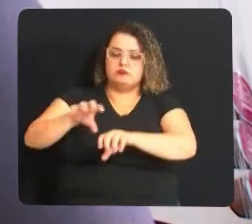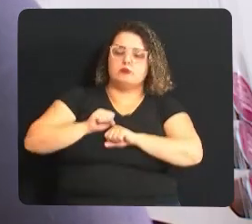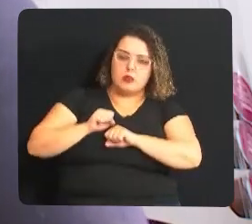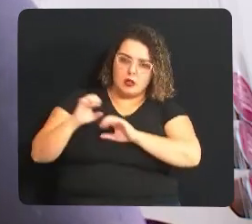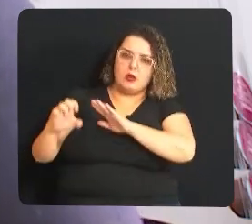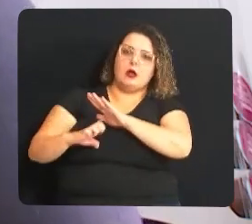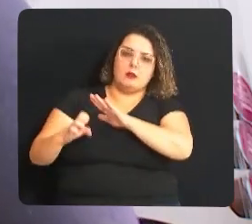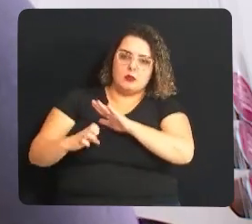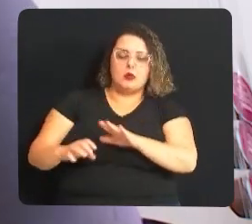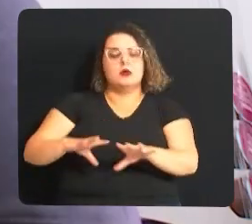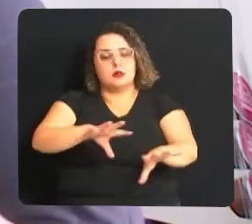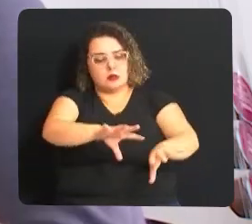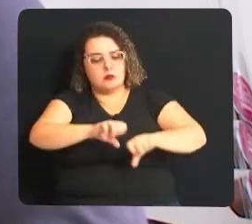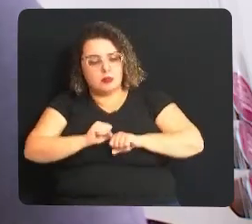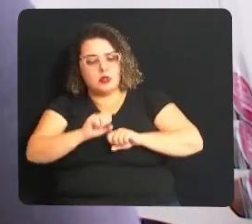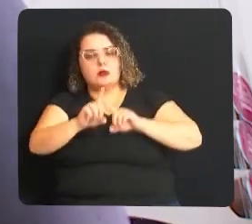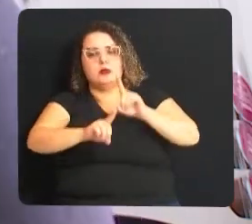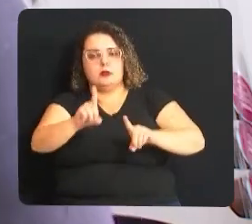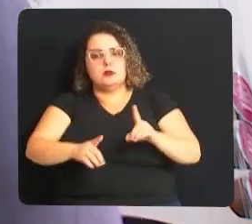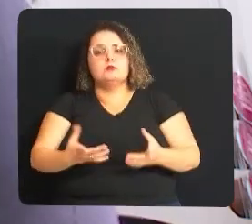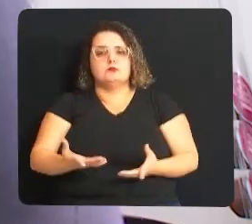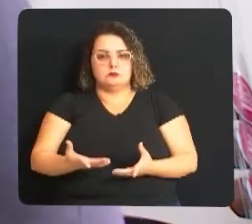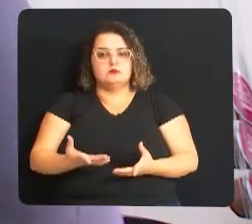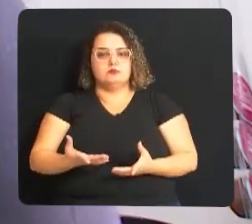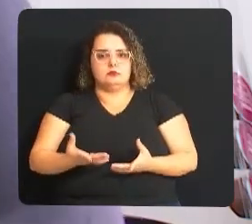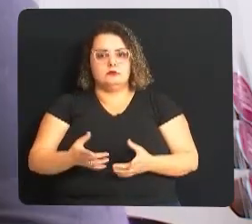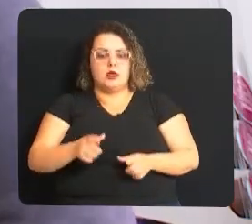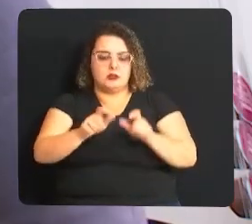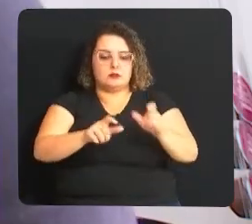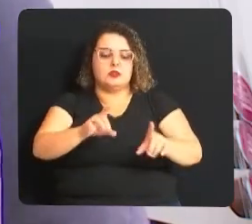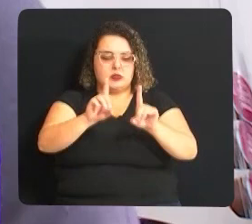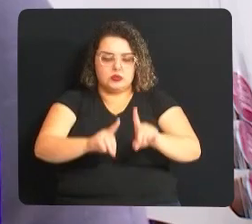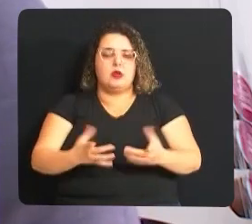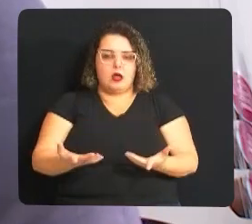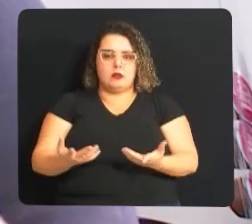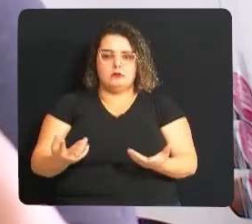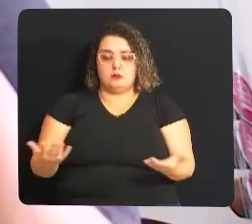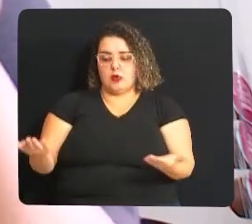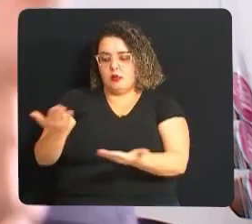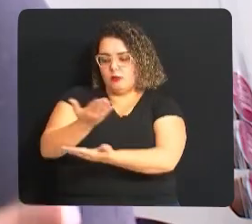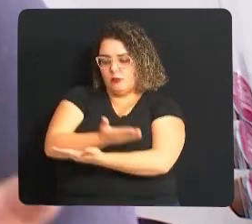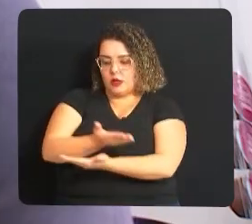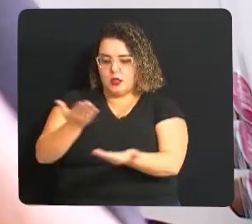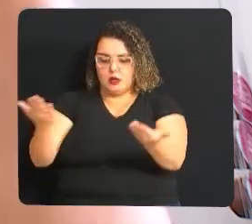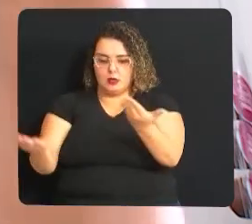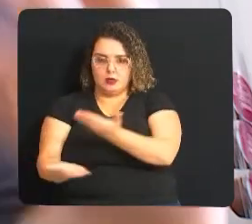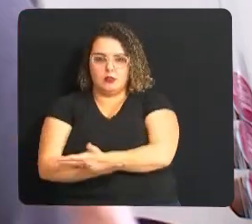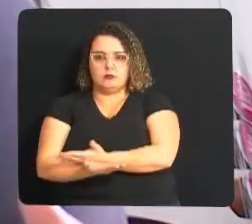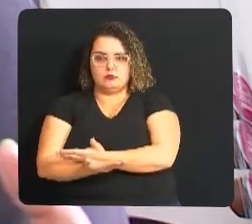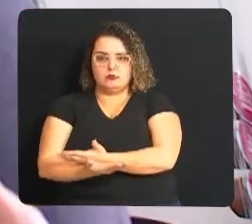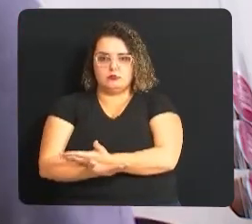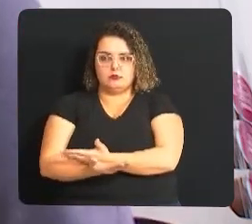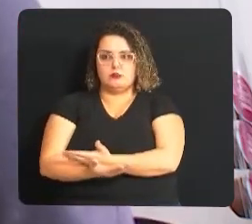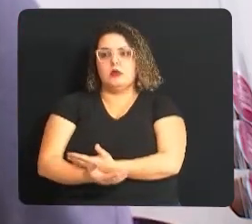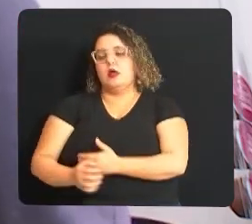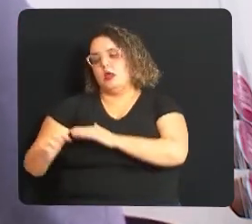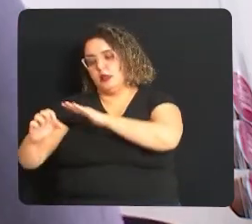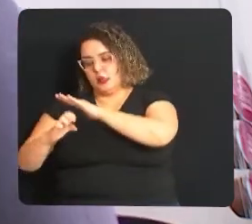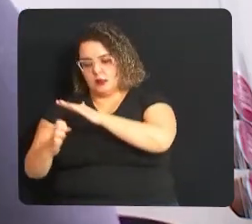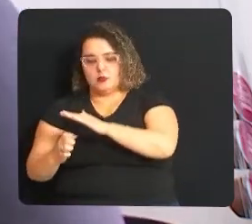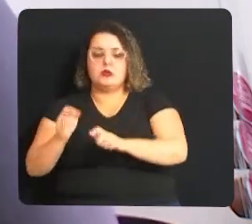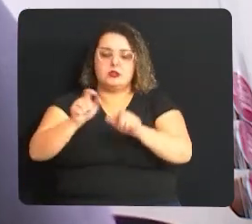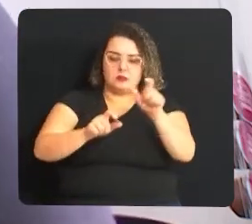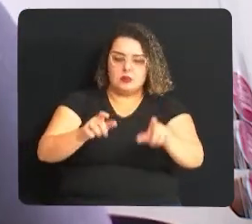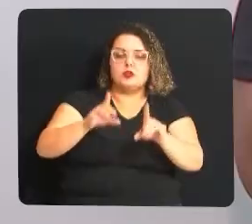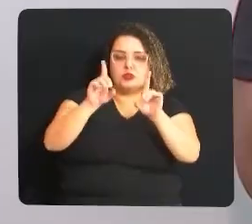empresa que ela está sendo inserida. Então, nós fazemos o elo entre os dois perfis, tanto da empresa quanto